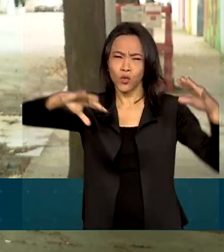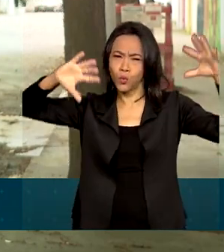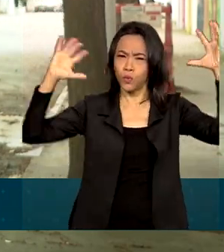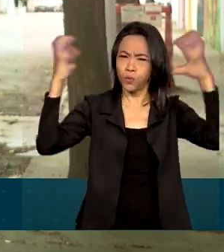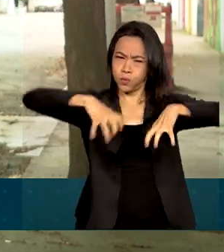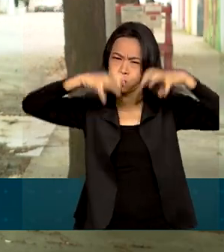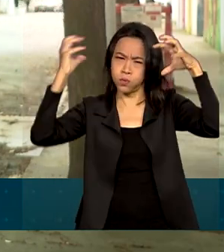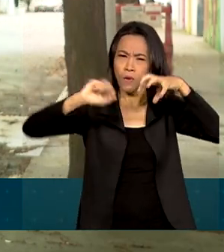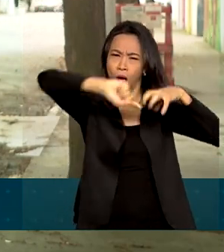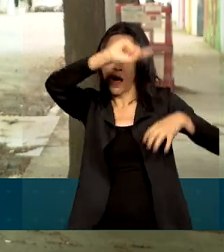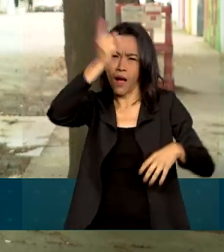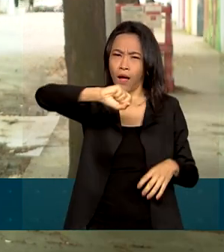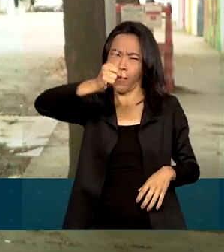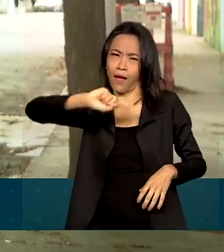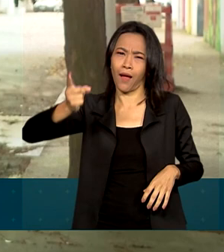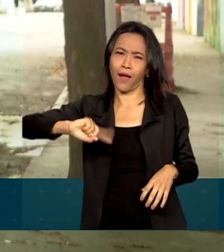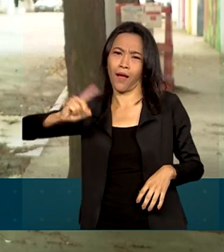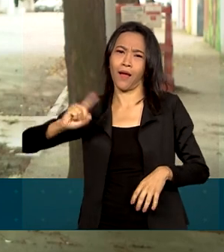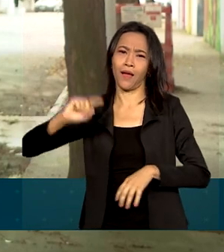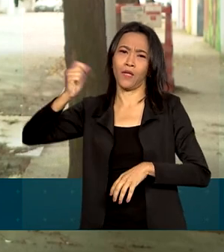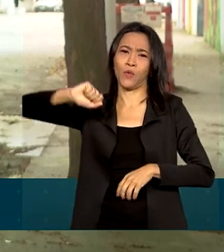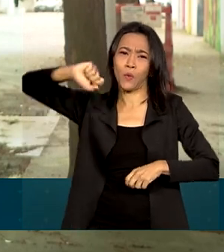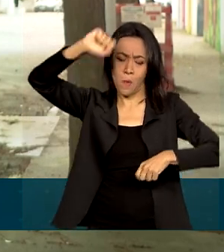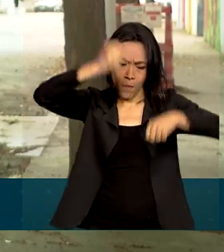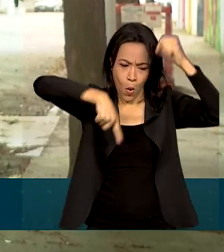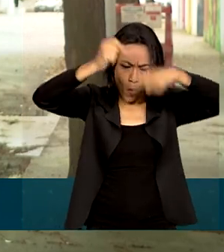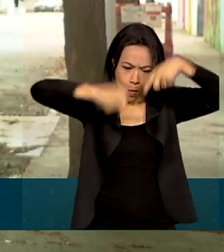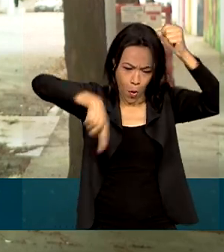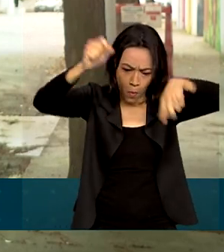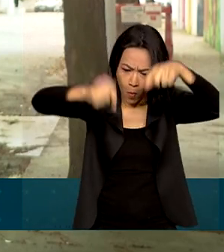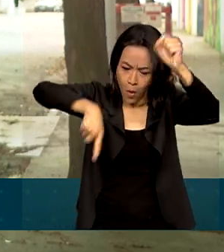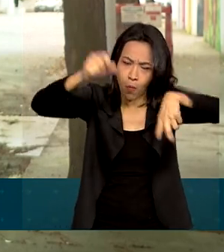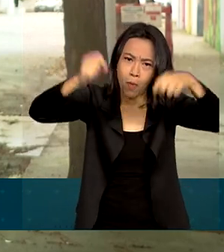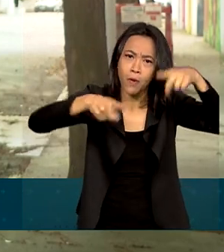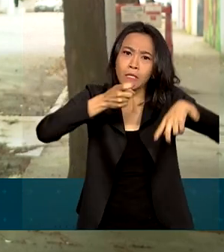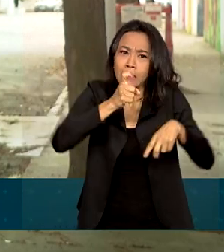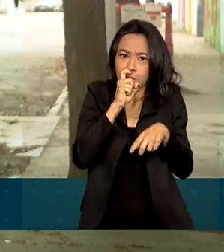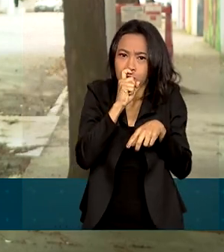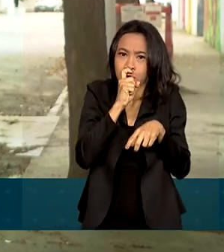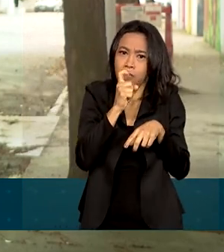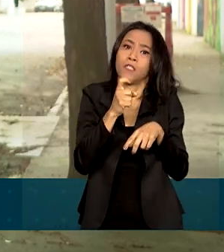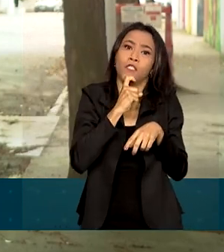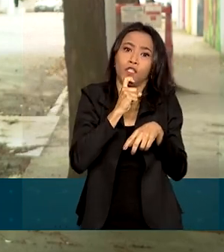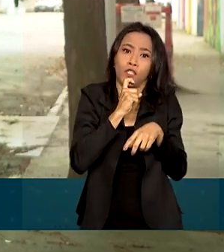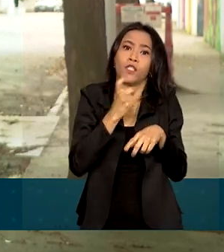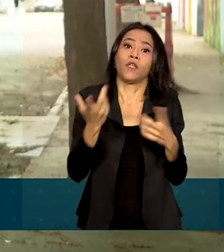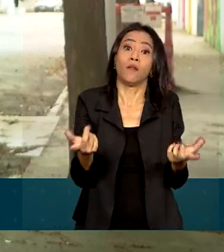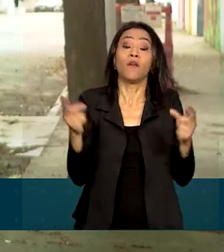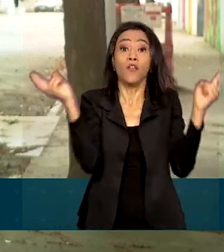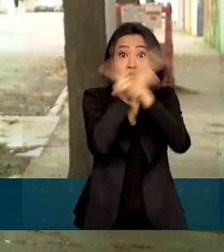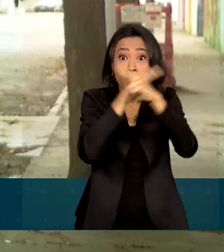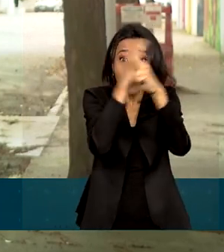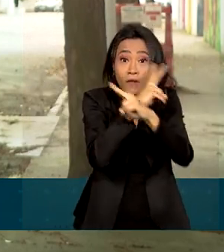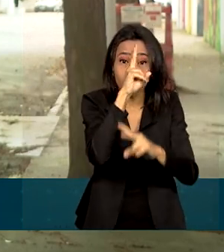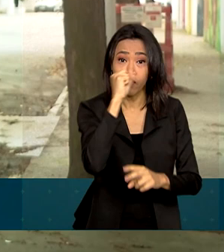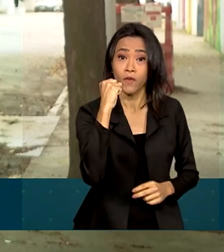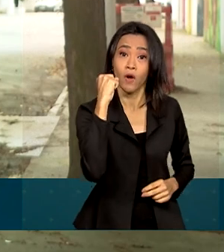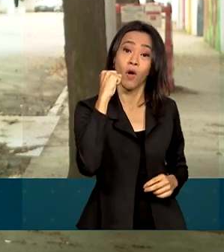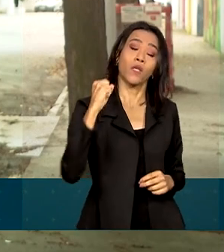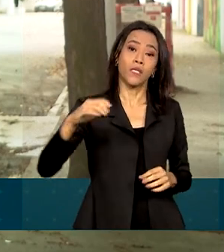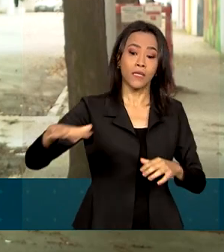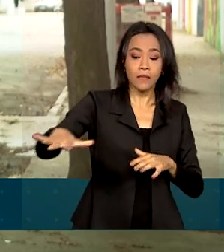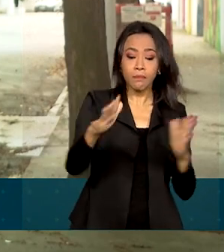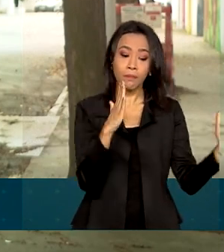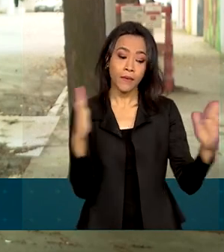acompanhadas de raio, queda de granizo e tem também os ventos fortes. E nesse período, os alagamentos